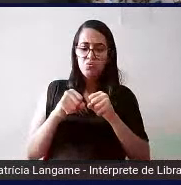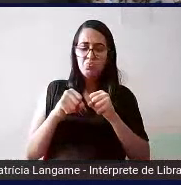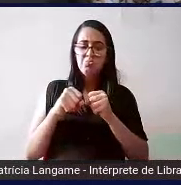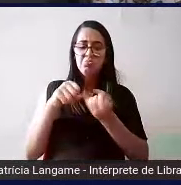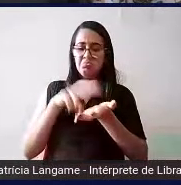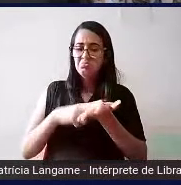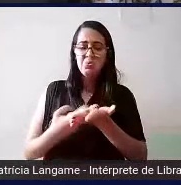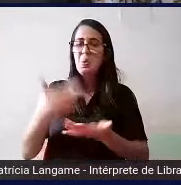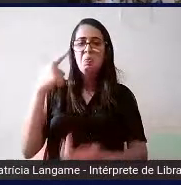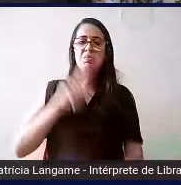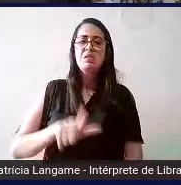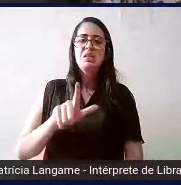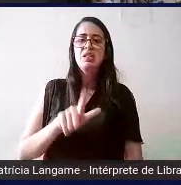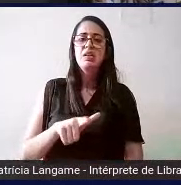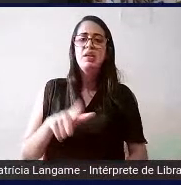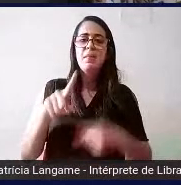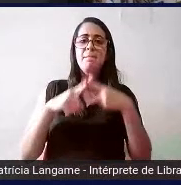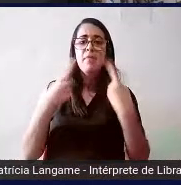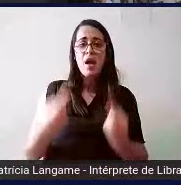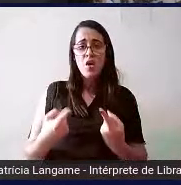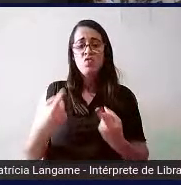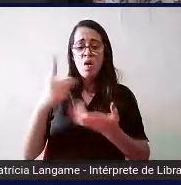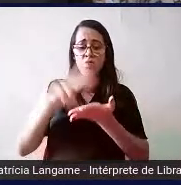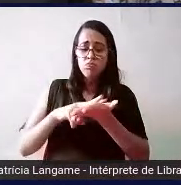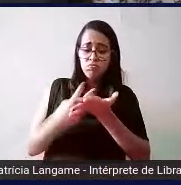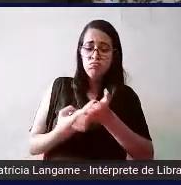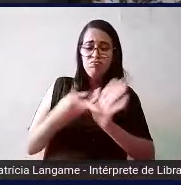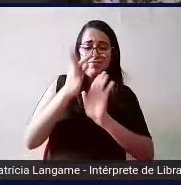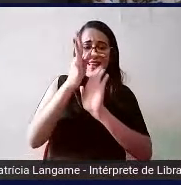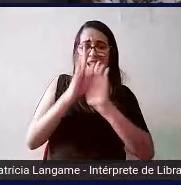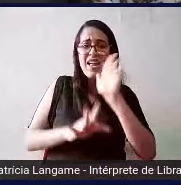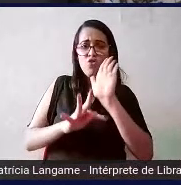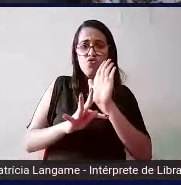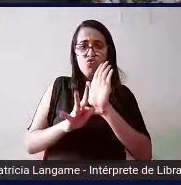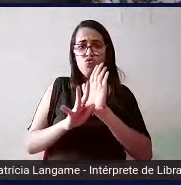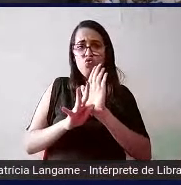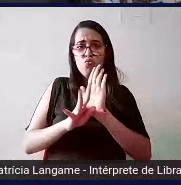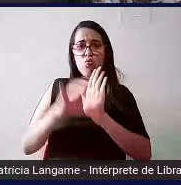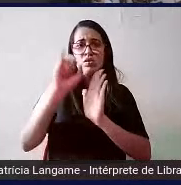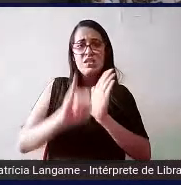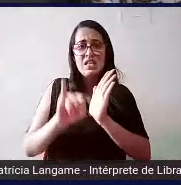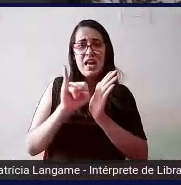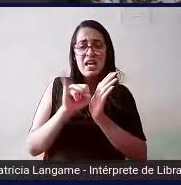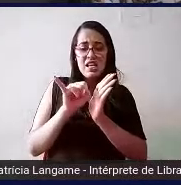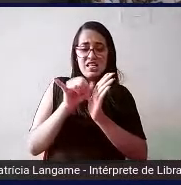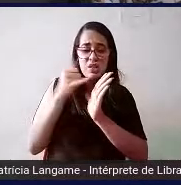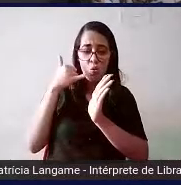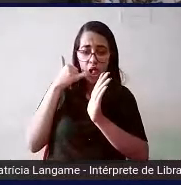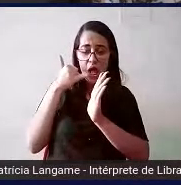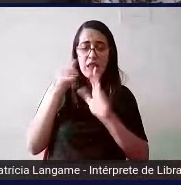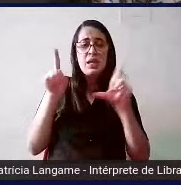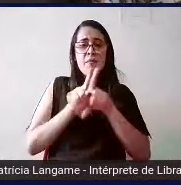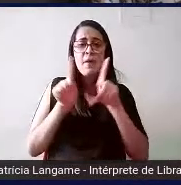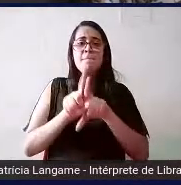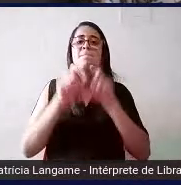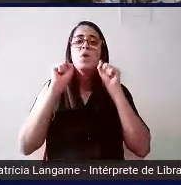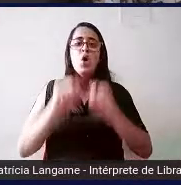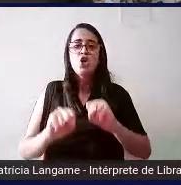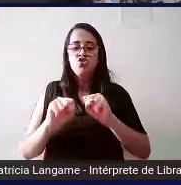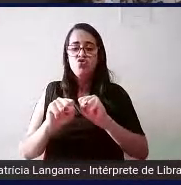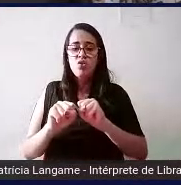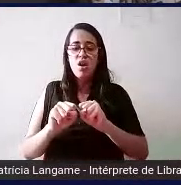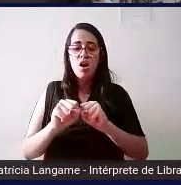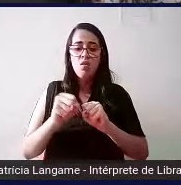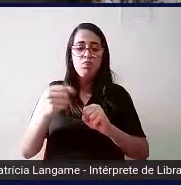mas é certo que ele vai traduzir textos pra vocês é certo que se vocês baixarem no celular também pode traduzir áudios